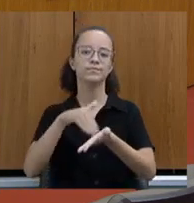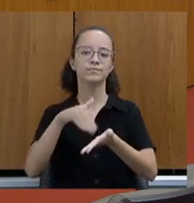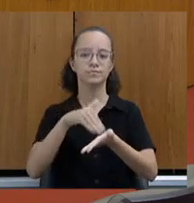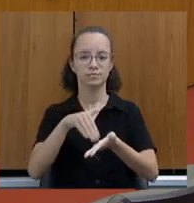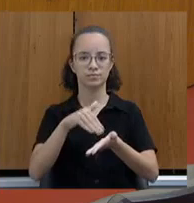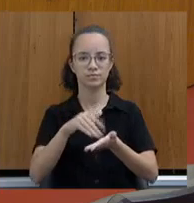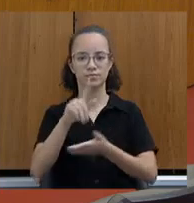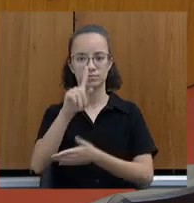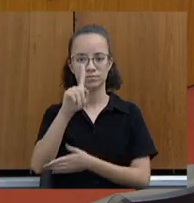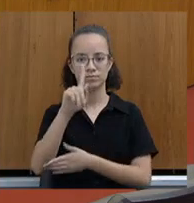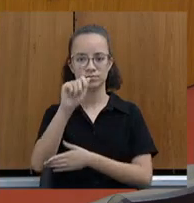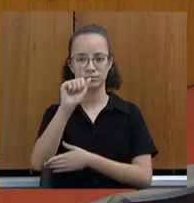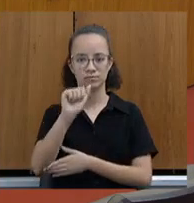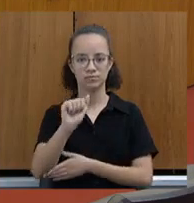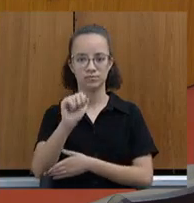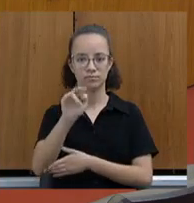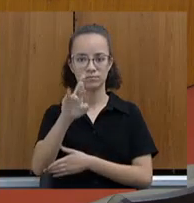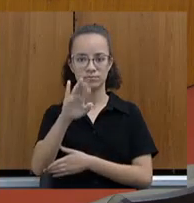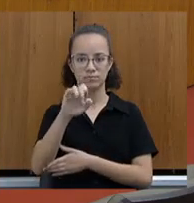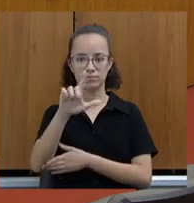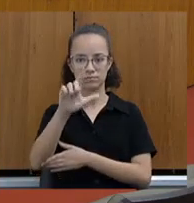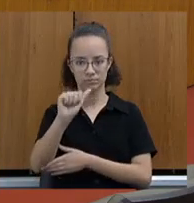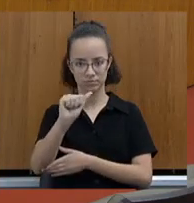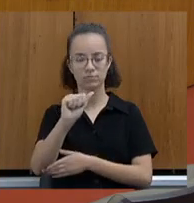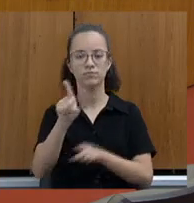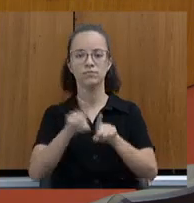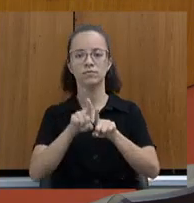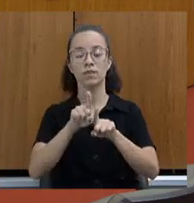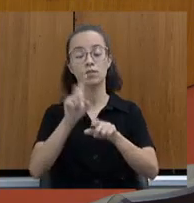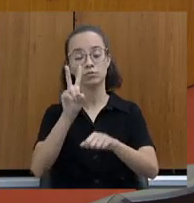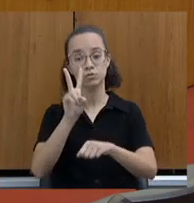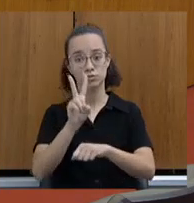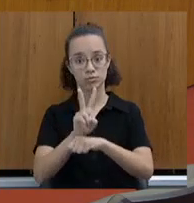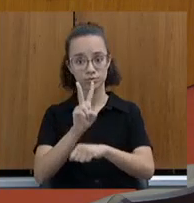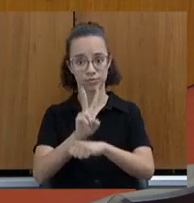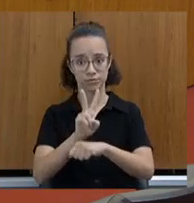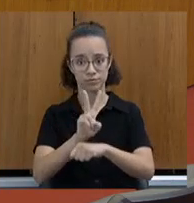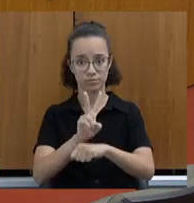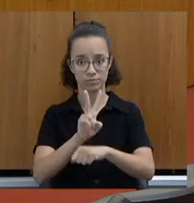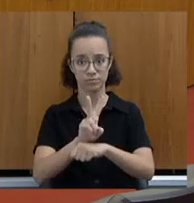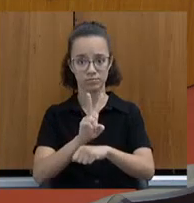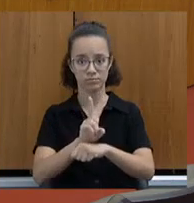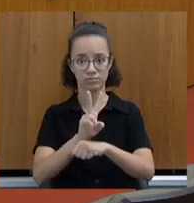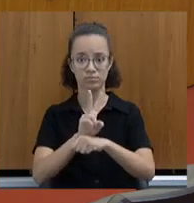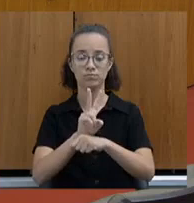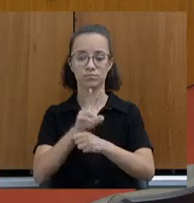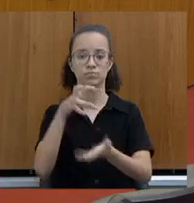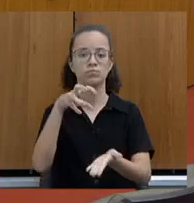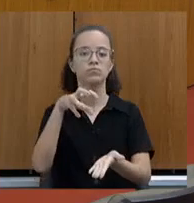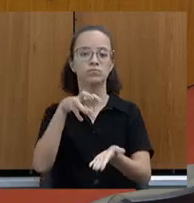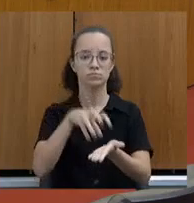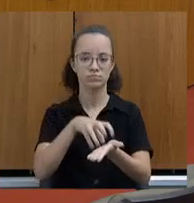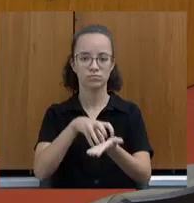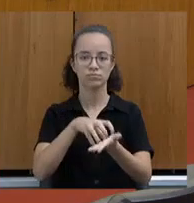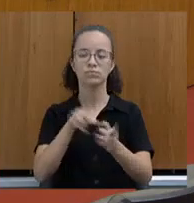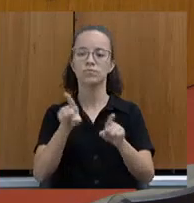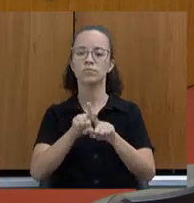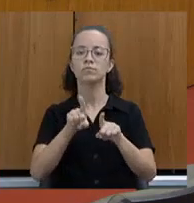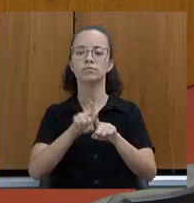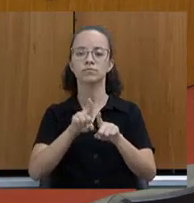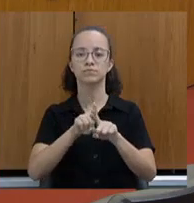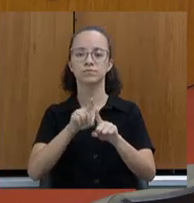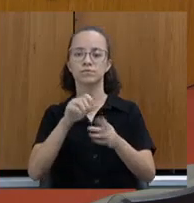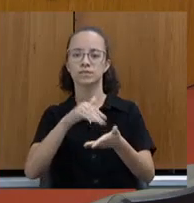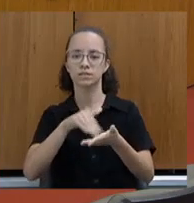Gabriela Gervazon Reis, chefe de gabinete, secretaria do Estado de